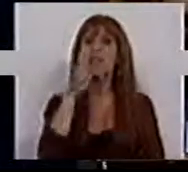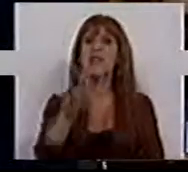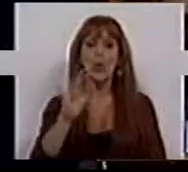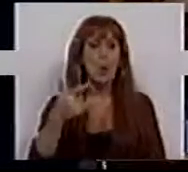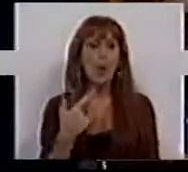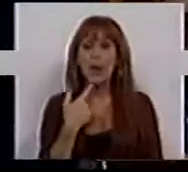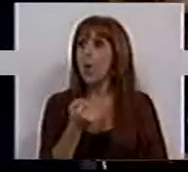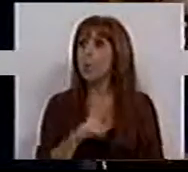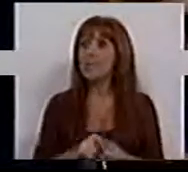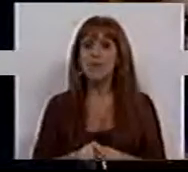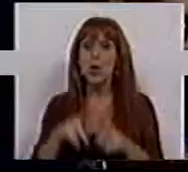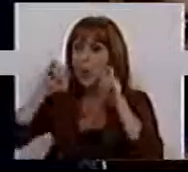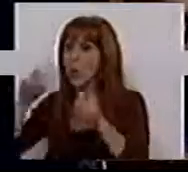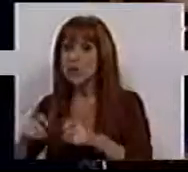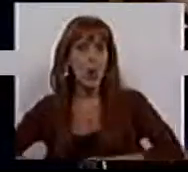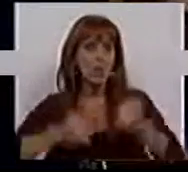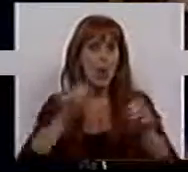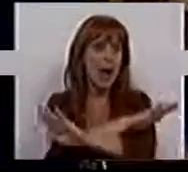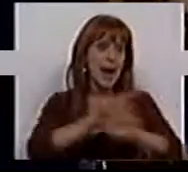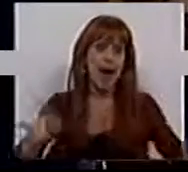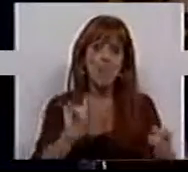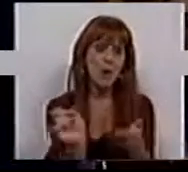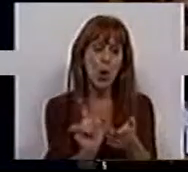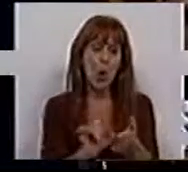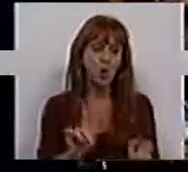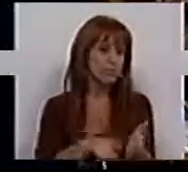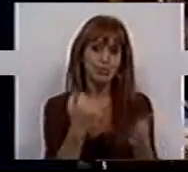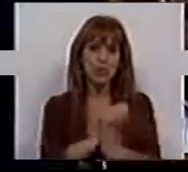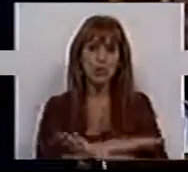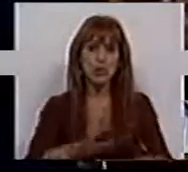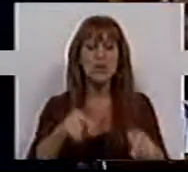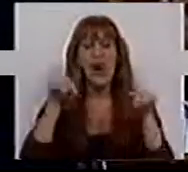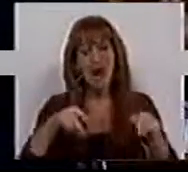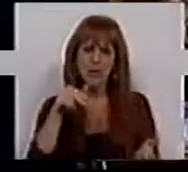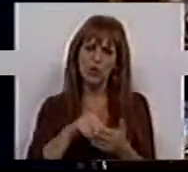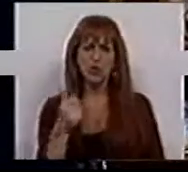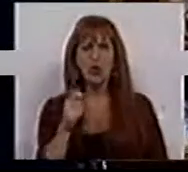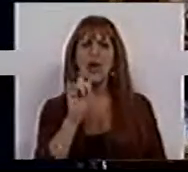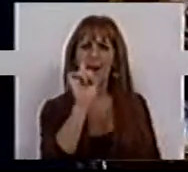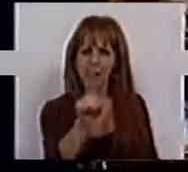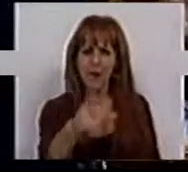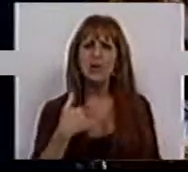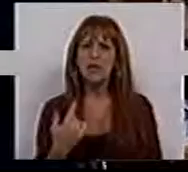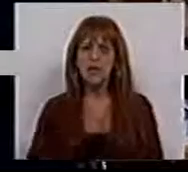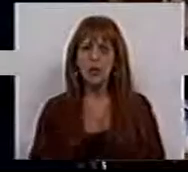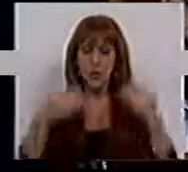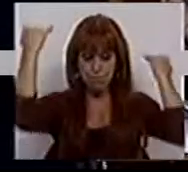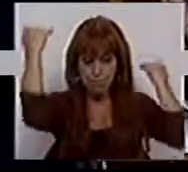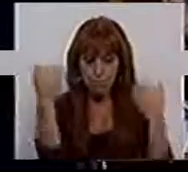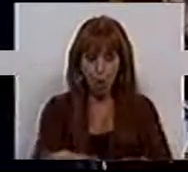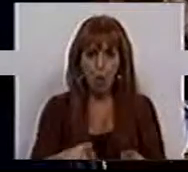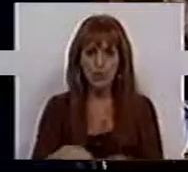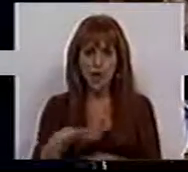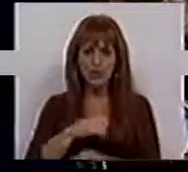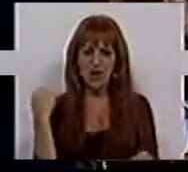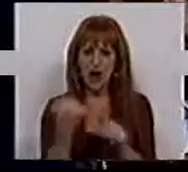que, quando não é possível controlar, o melhor é acabar com o mal pela raiz. E é essa a posição do Bloco de Esquerda. Devemos restringir